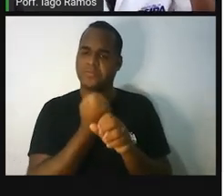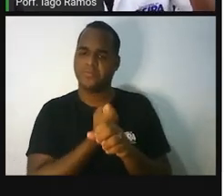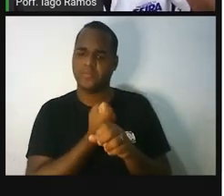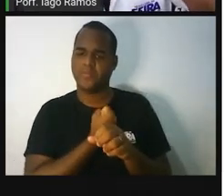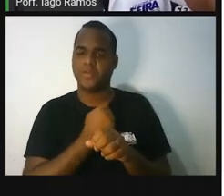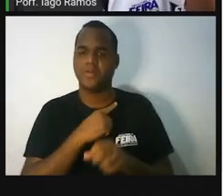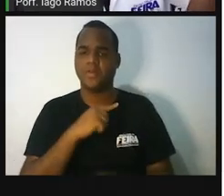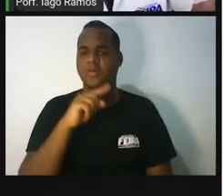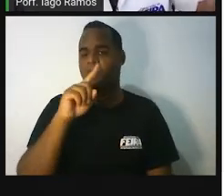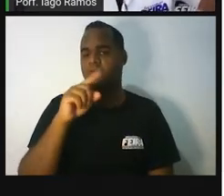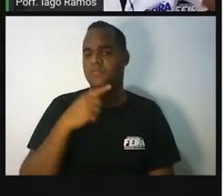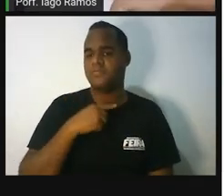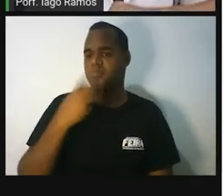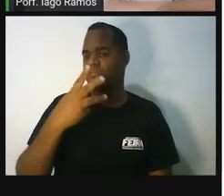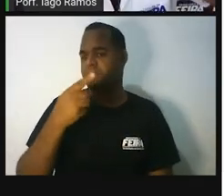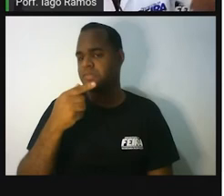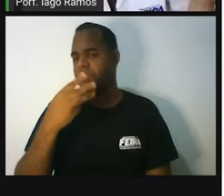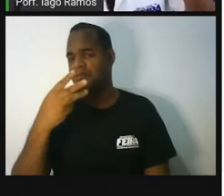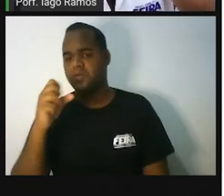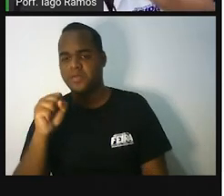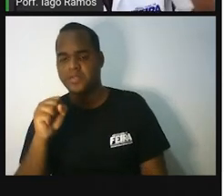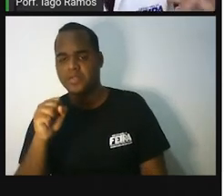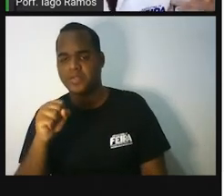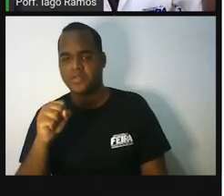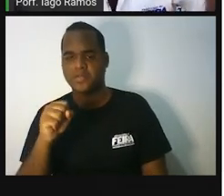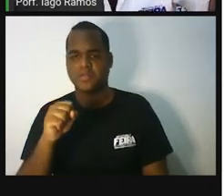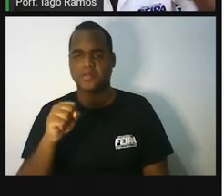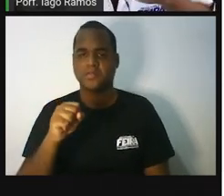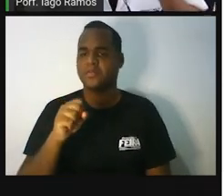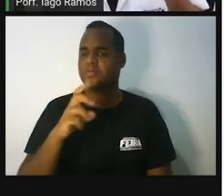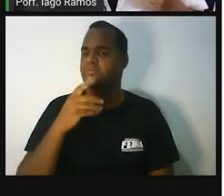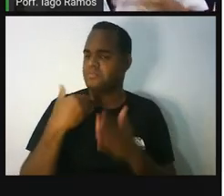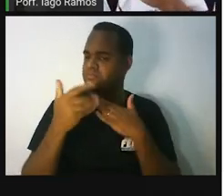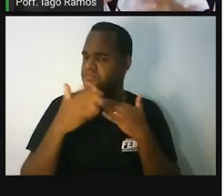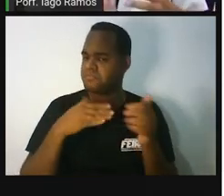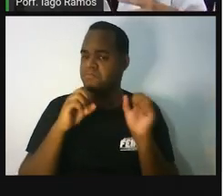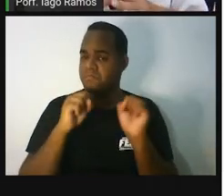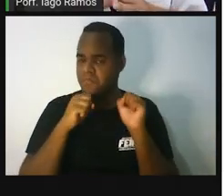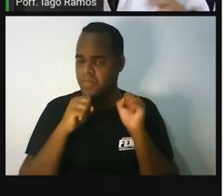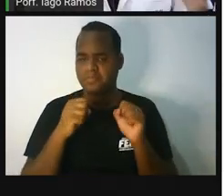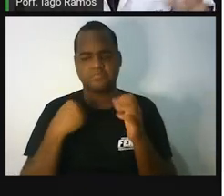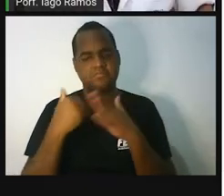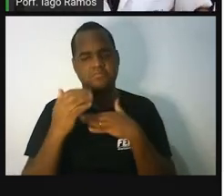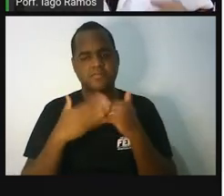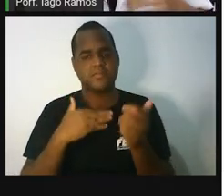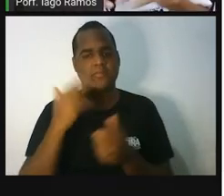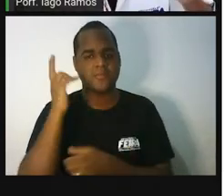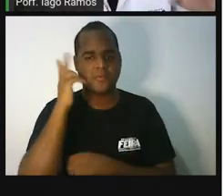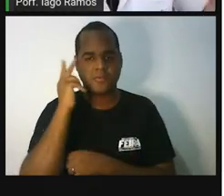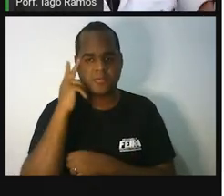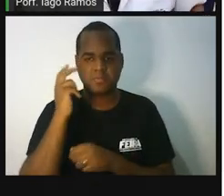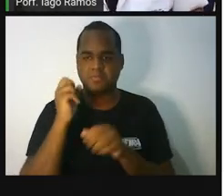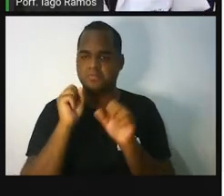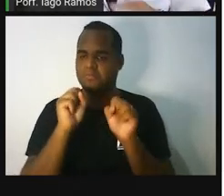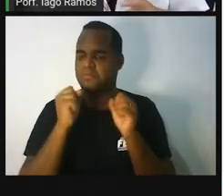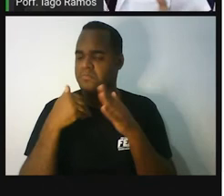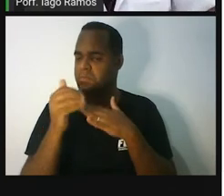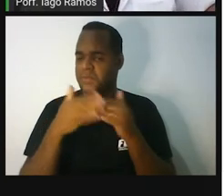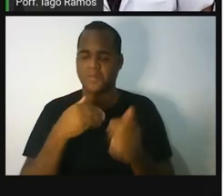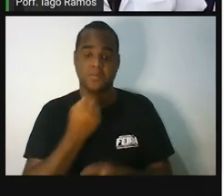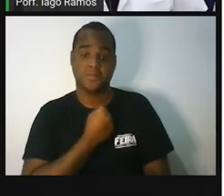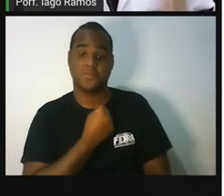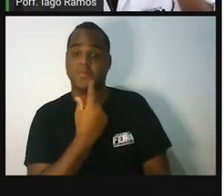né? 37 e 38. 39 e 40. Tanto faz qual ela vai usar. Então, você diz para ela. Não, você escolhe um